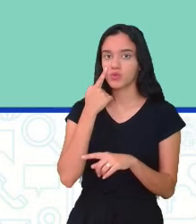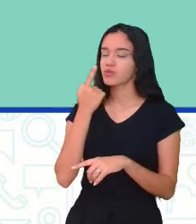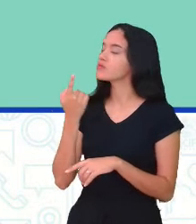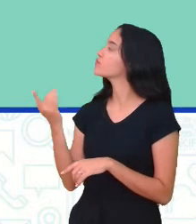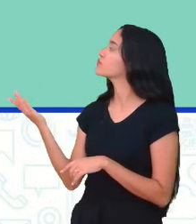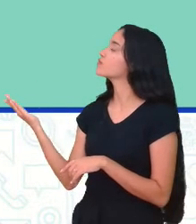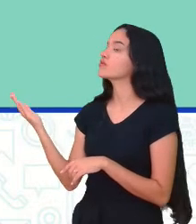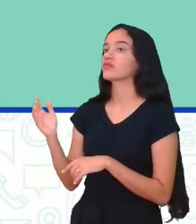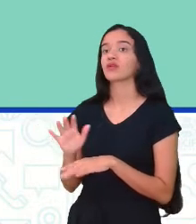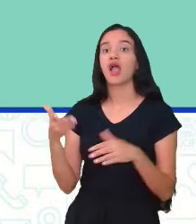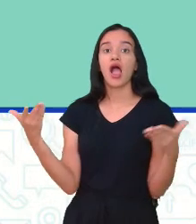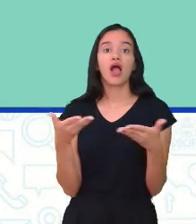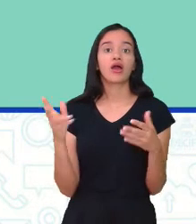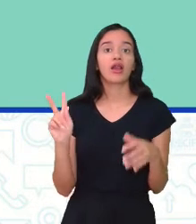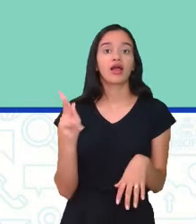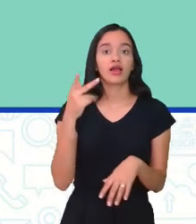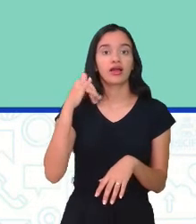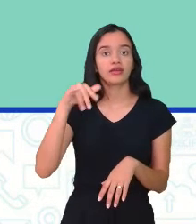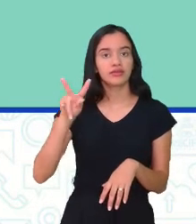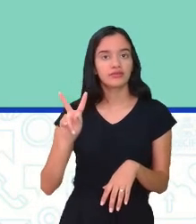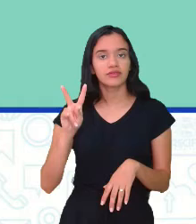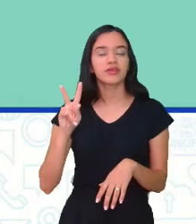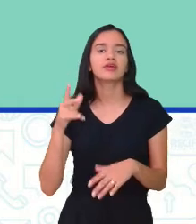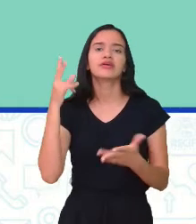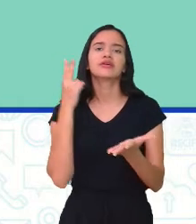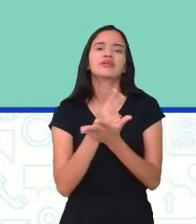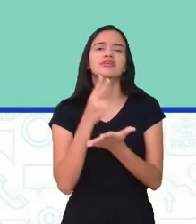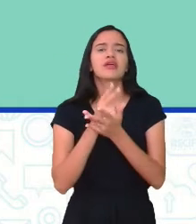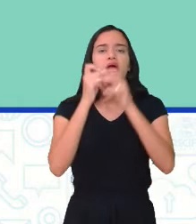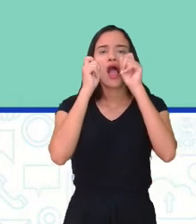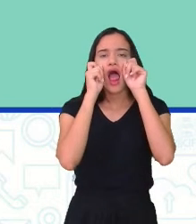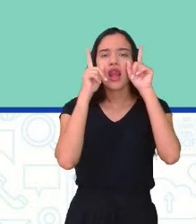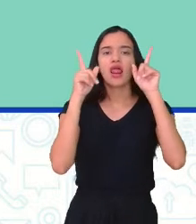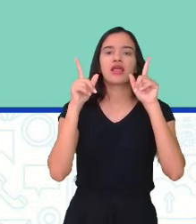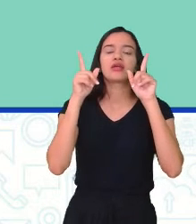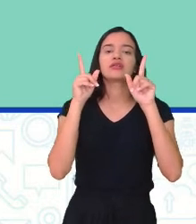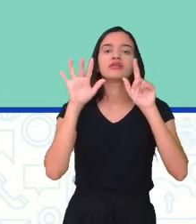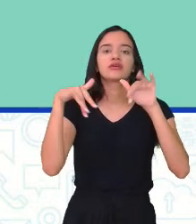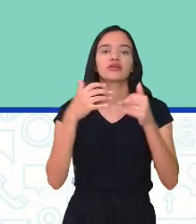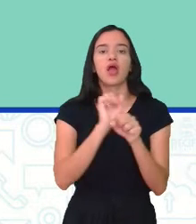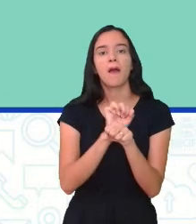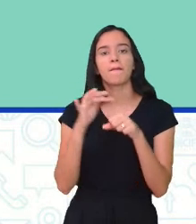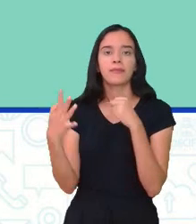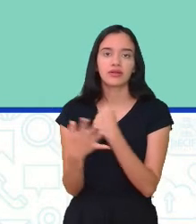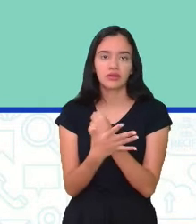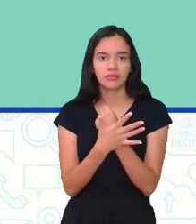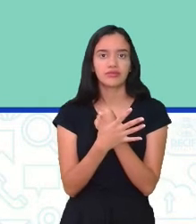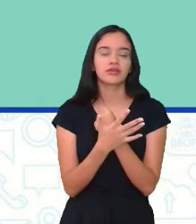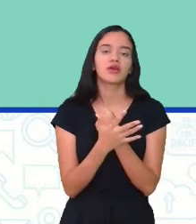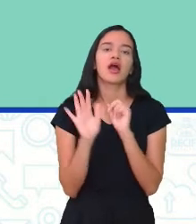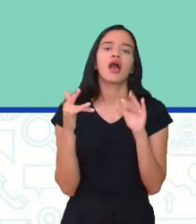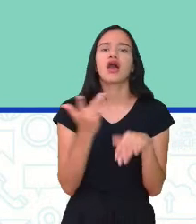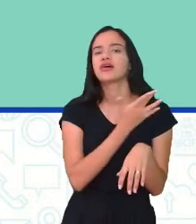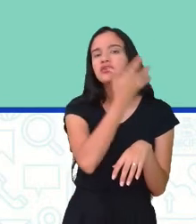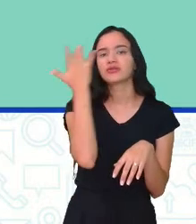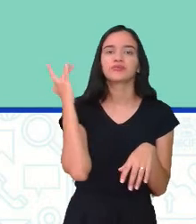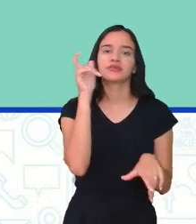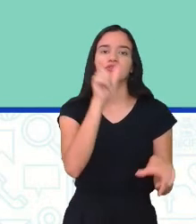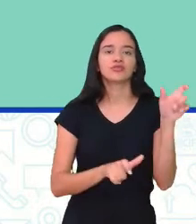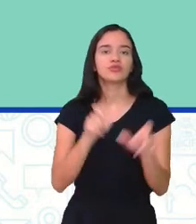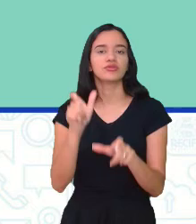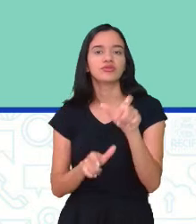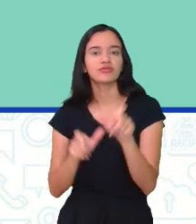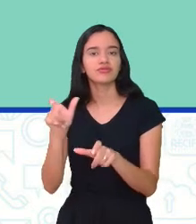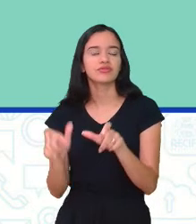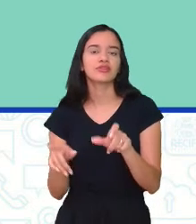vamos para o HIV o HIV eu trago sempre o alerta que com essa pandemia muitas pessoas deixaram